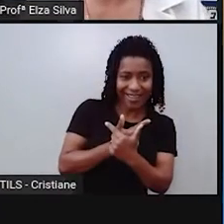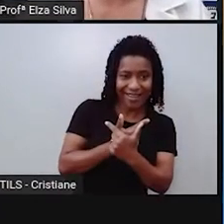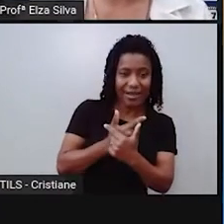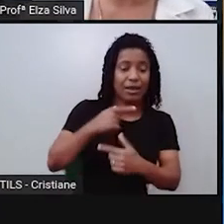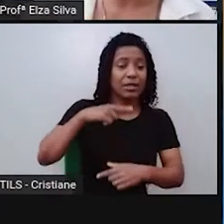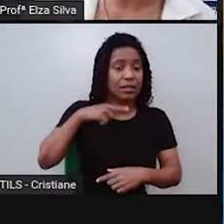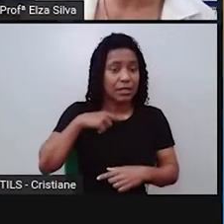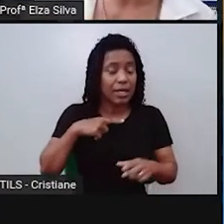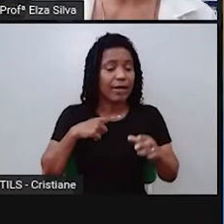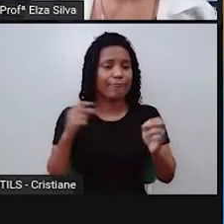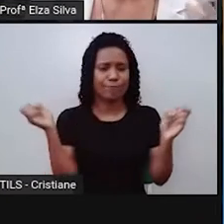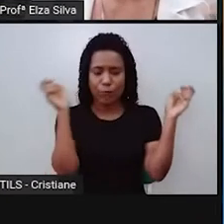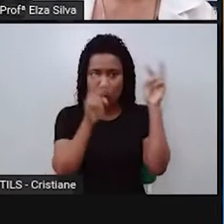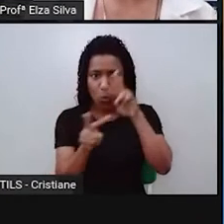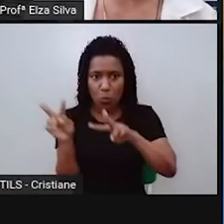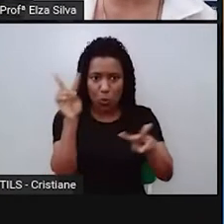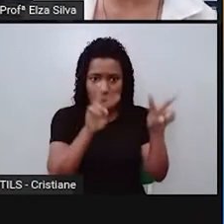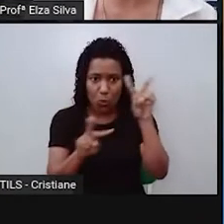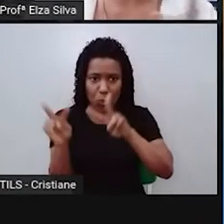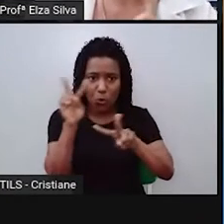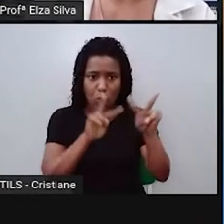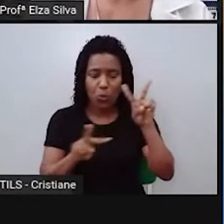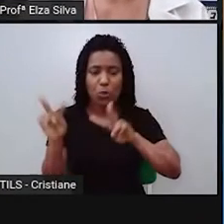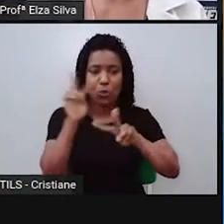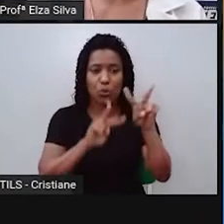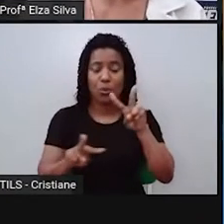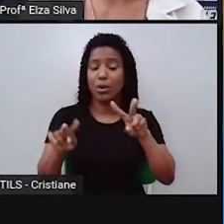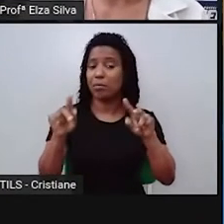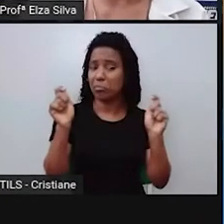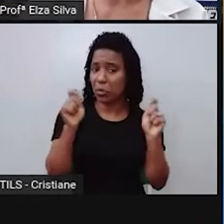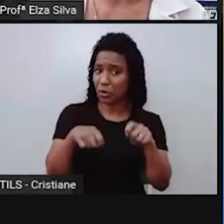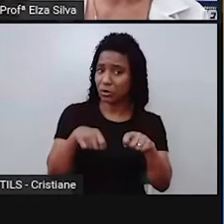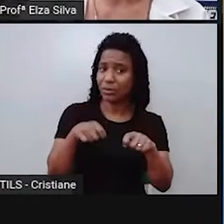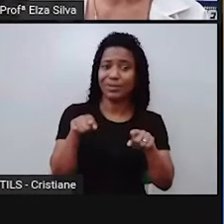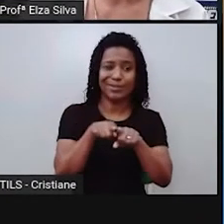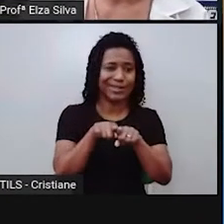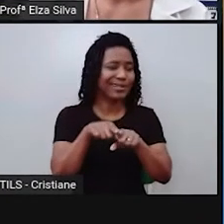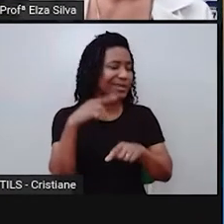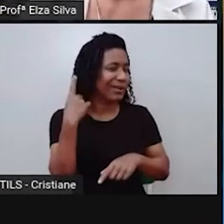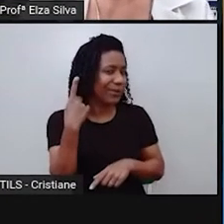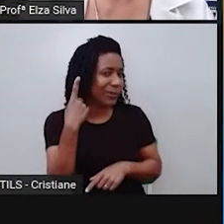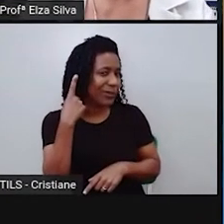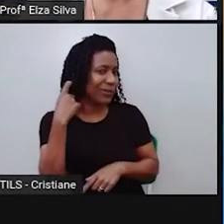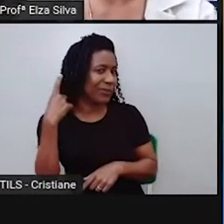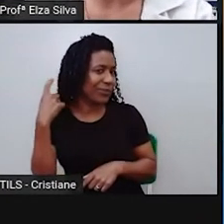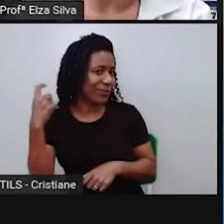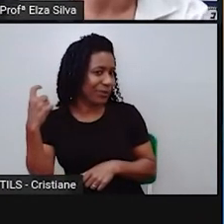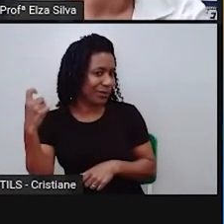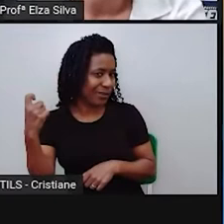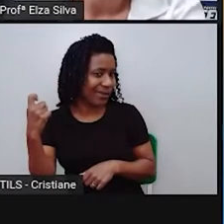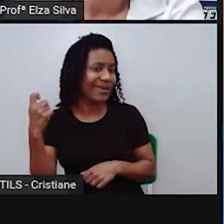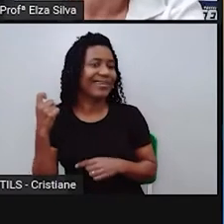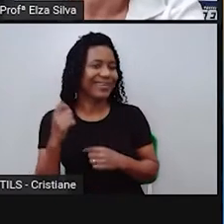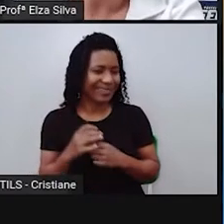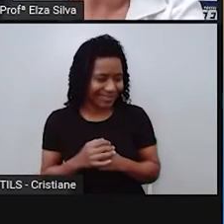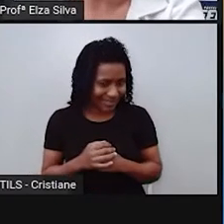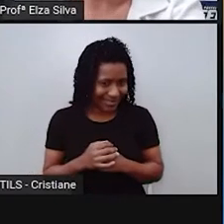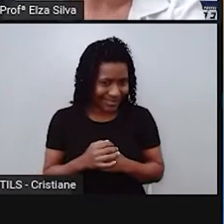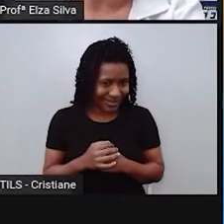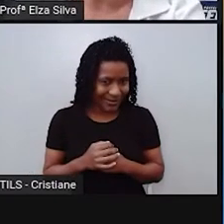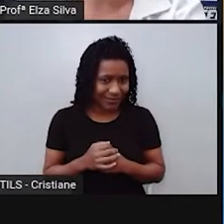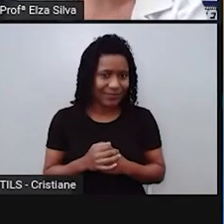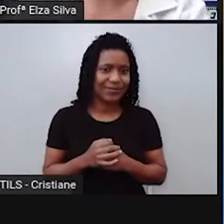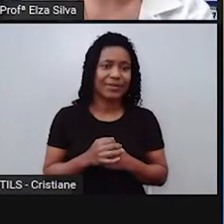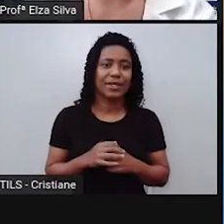recursos visuais e sonoros que carregam sentidos. Eles também podem